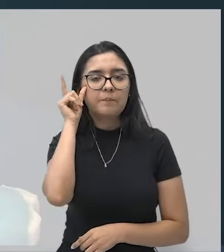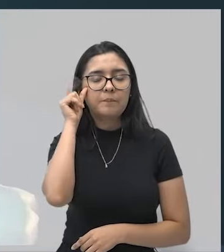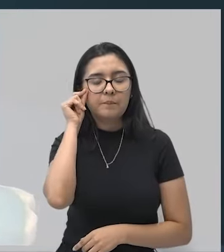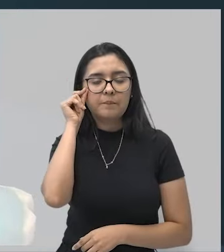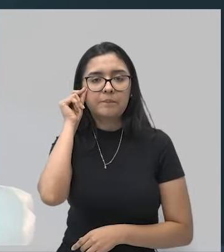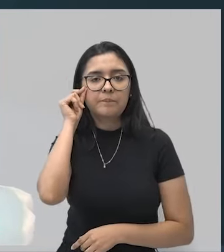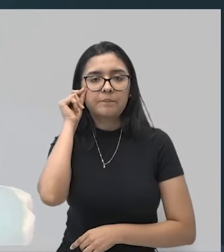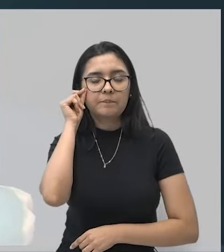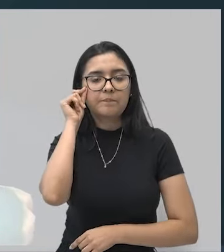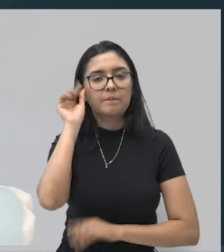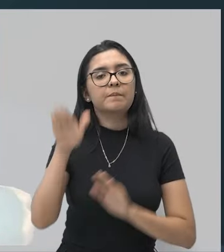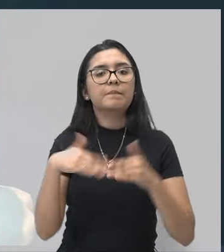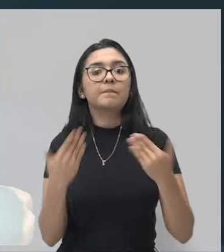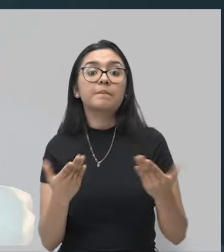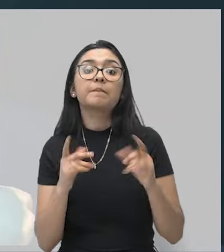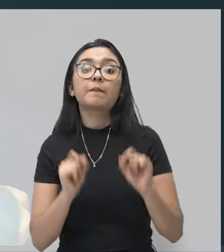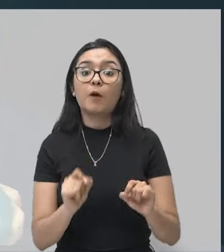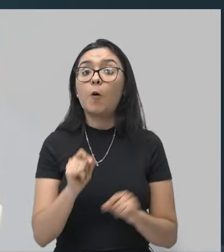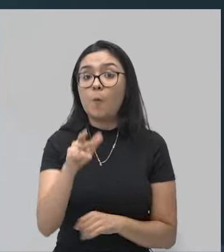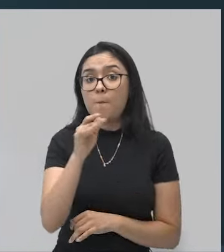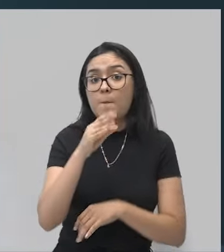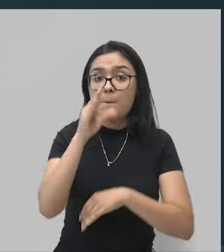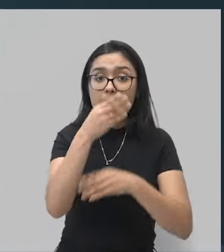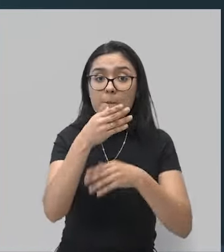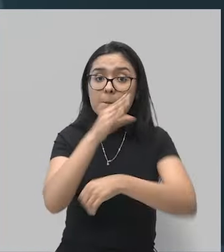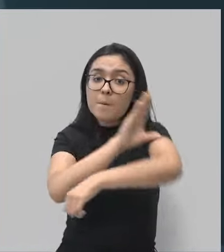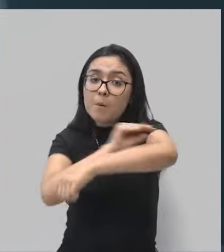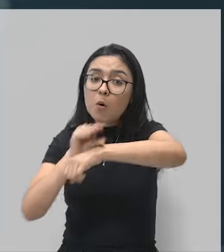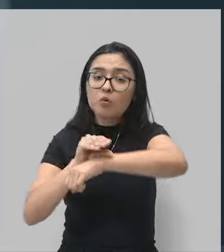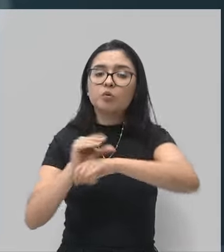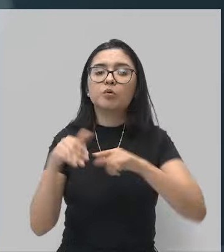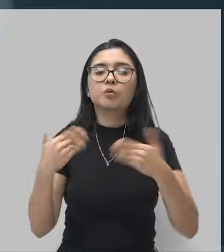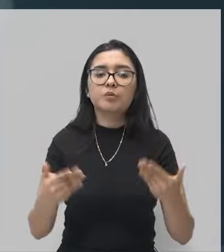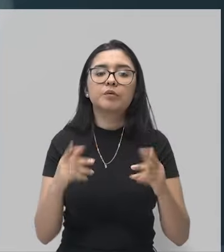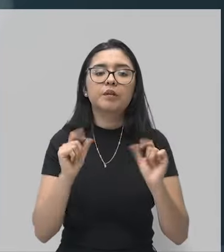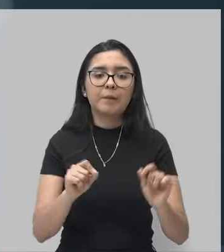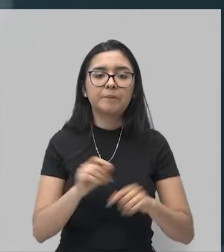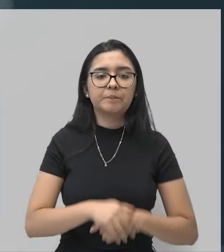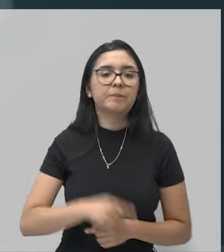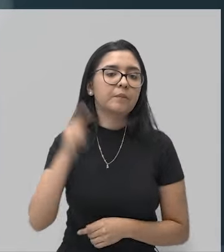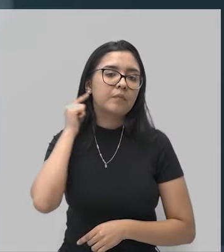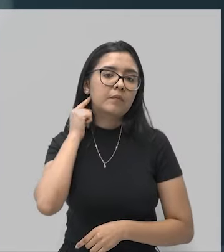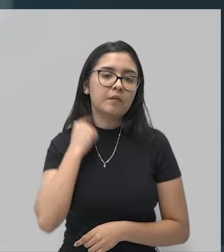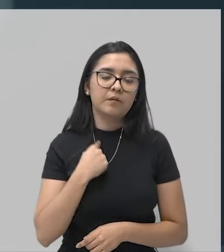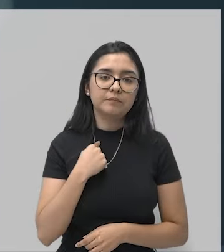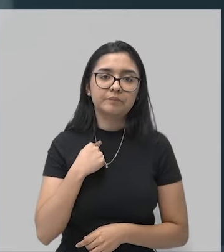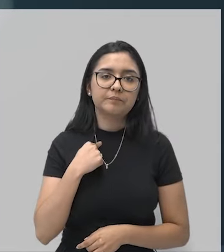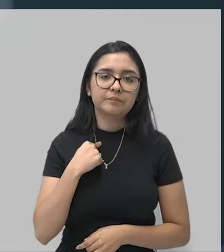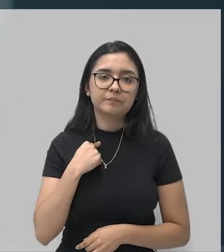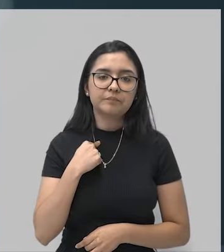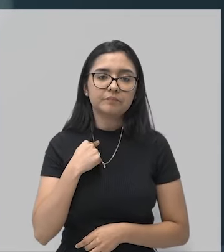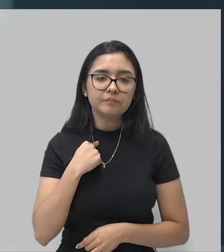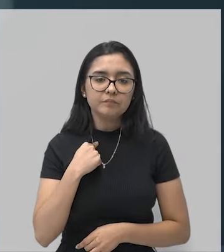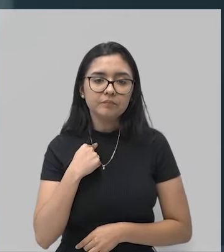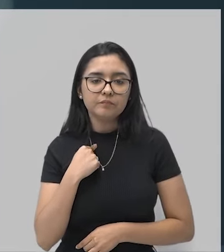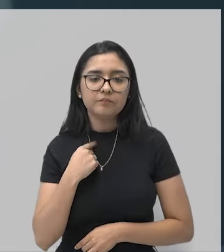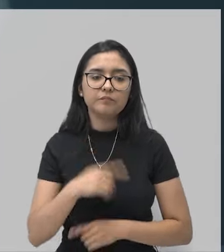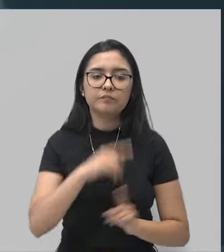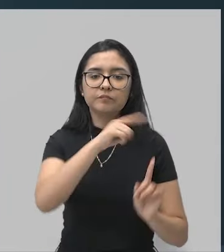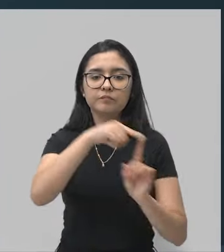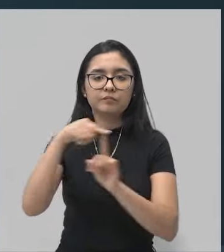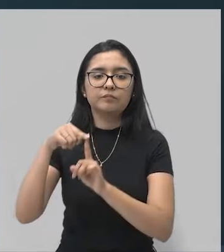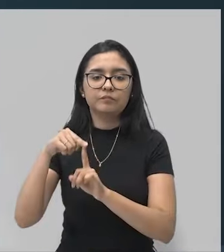Olha o músculo que a professora disse, que se liga do nosso crânio até a pontinha da nossa clavícula.